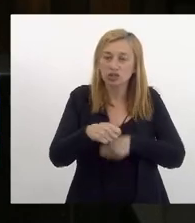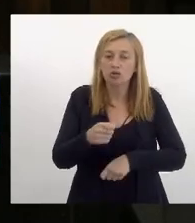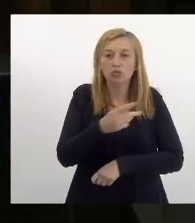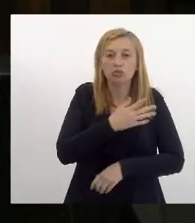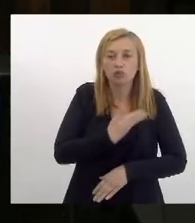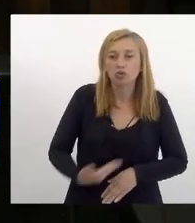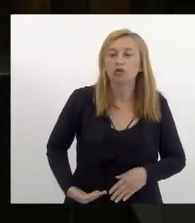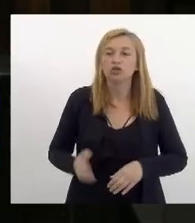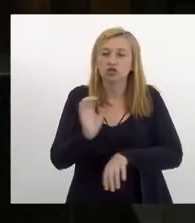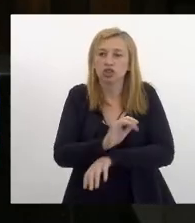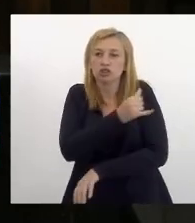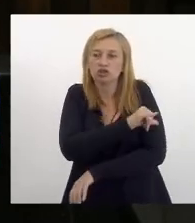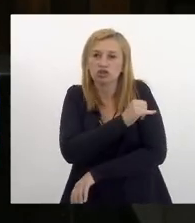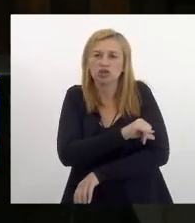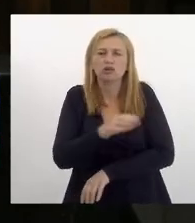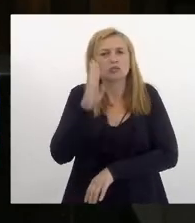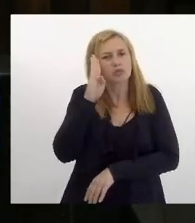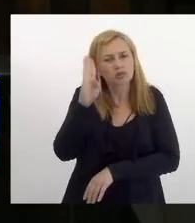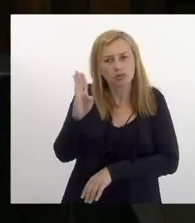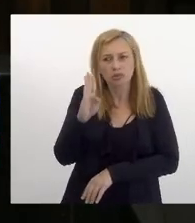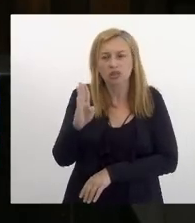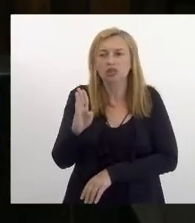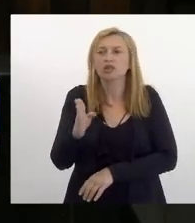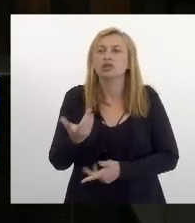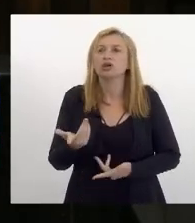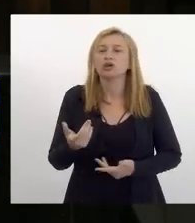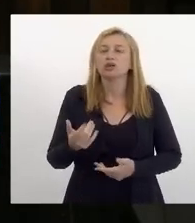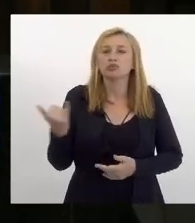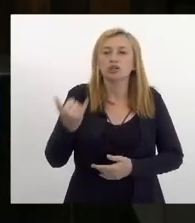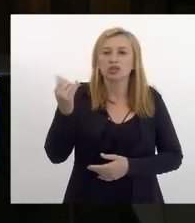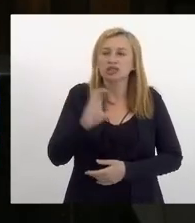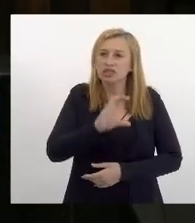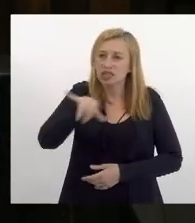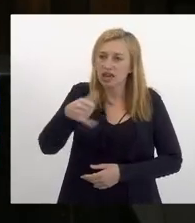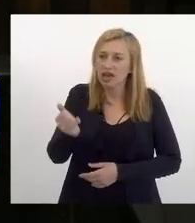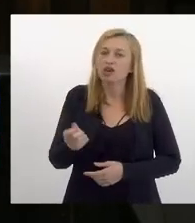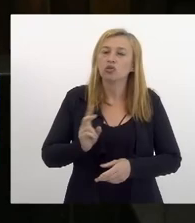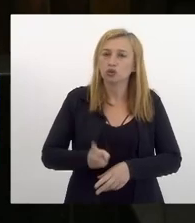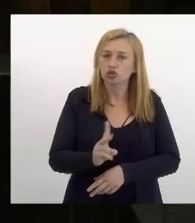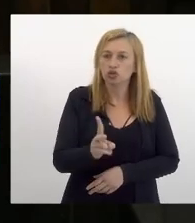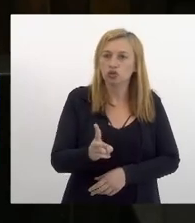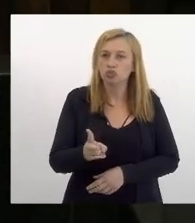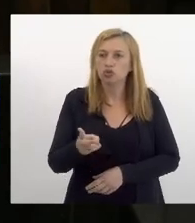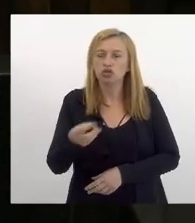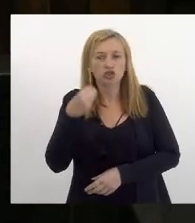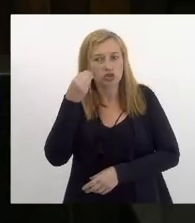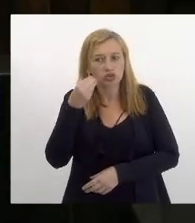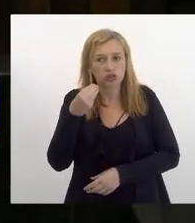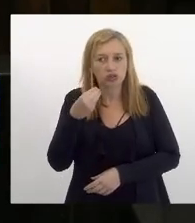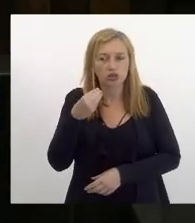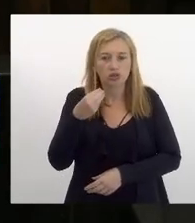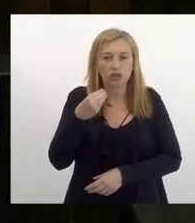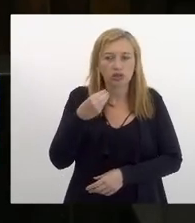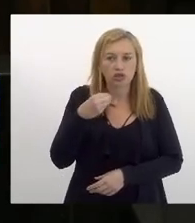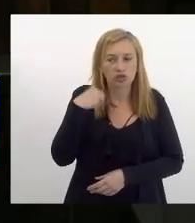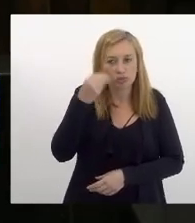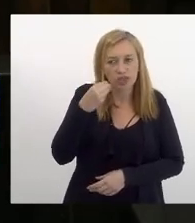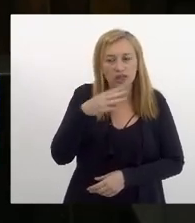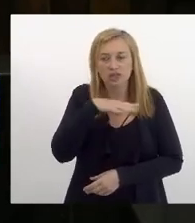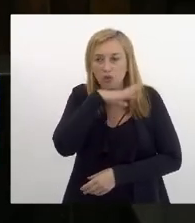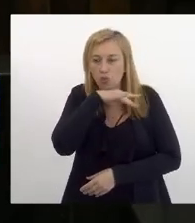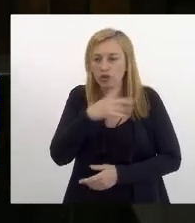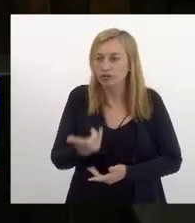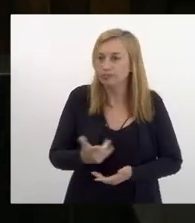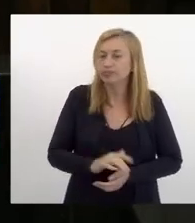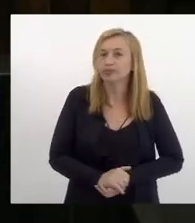Rio de Janeiro especialmente uma instituição com a importância da fundação CCRJ continue vivenciando uma fuga de cérebros porque quando você